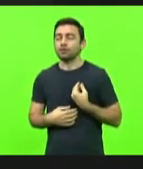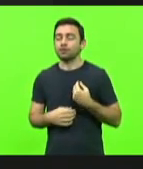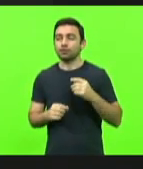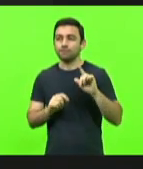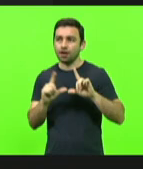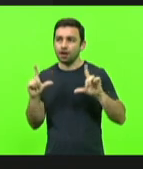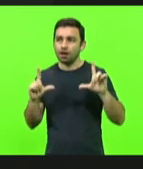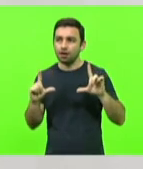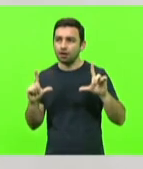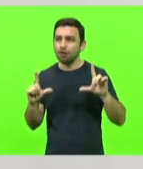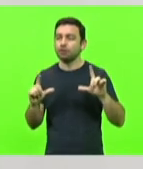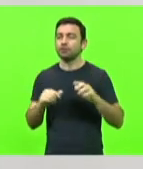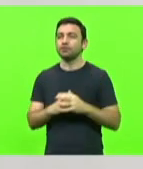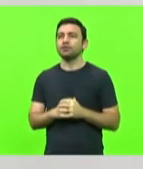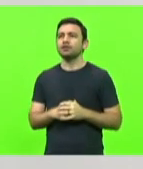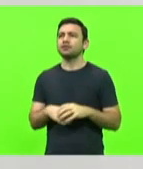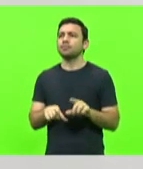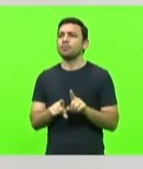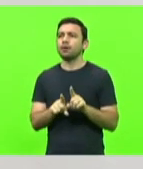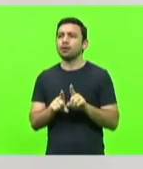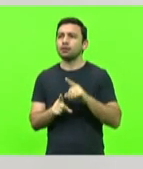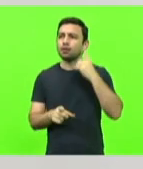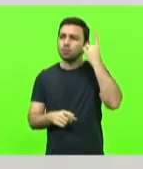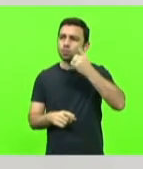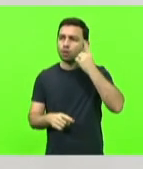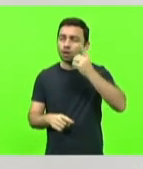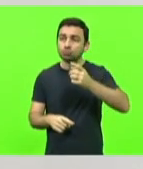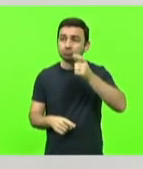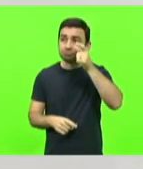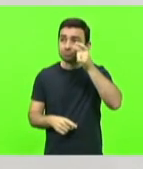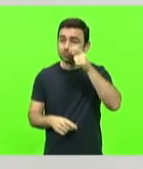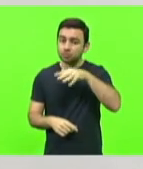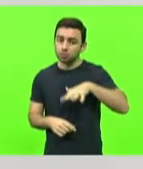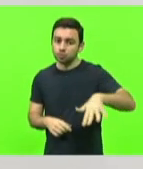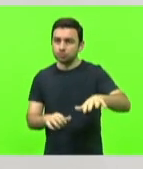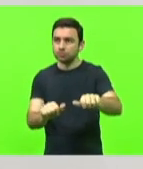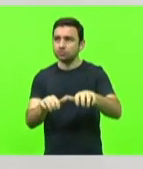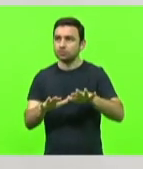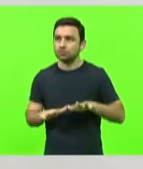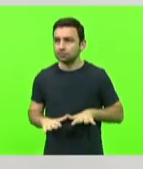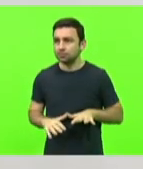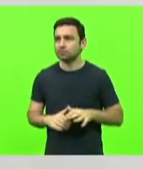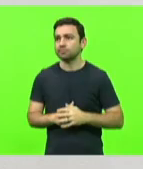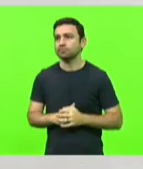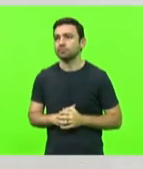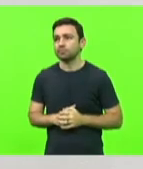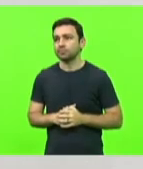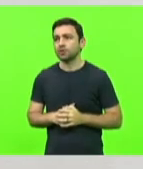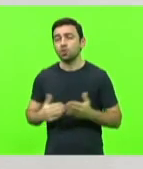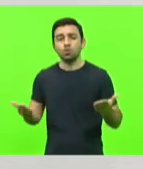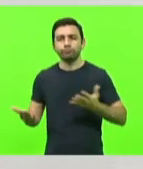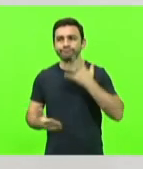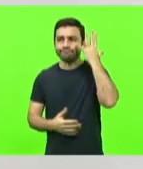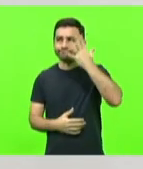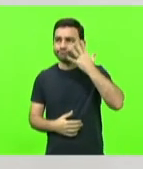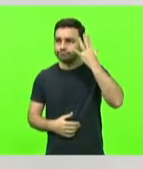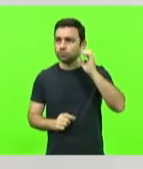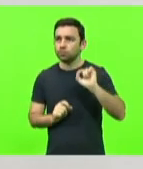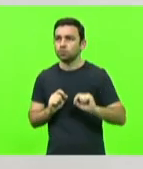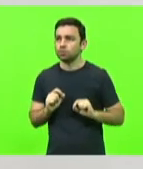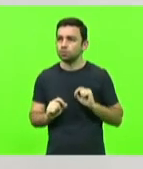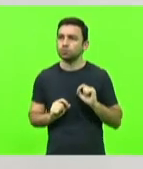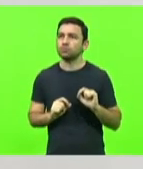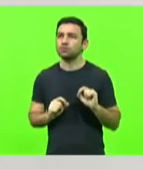os deputados que estão acompanhando essa sessão. A minha fala hoje aqui é uma fala bem